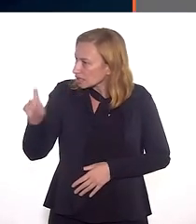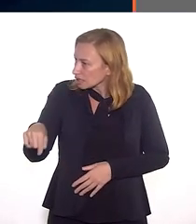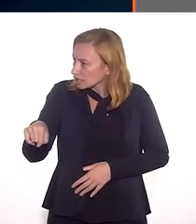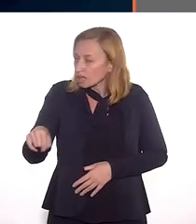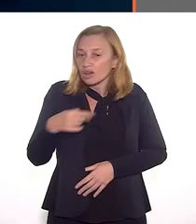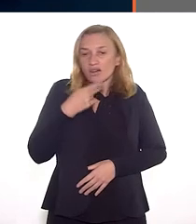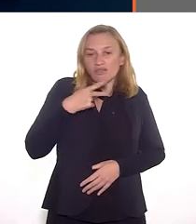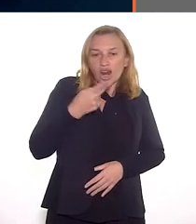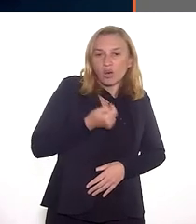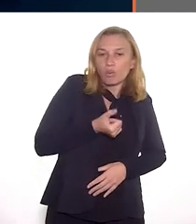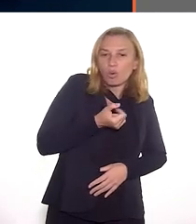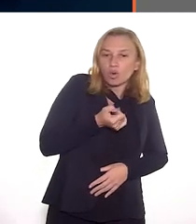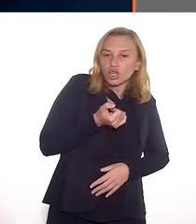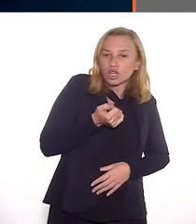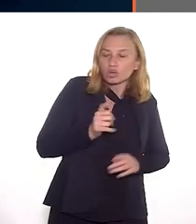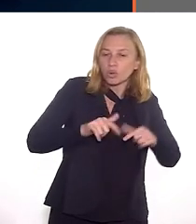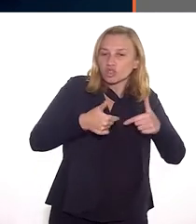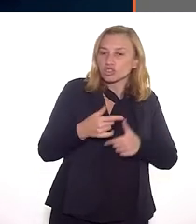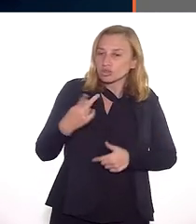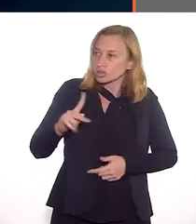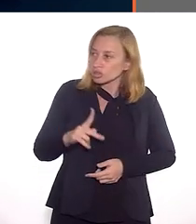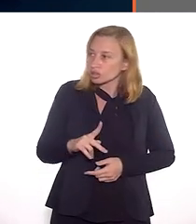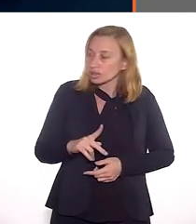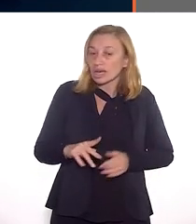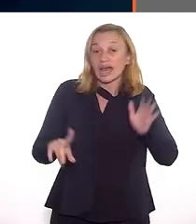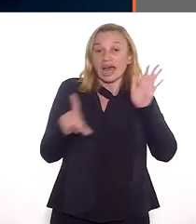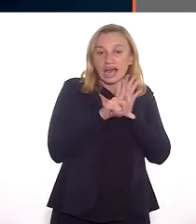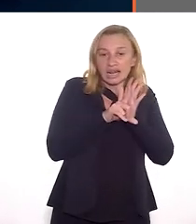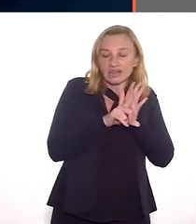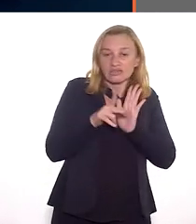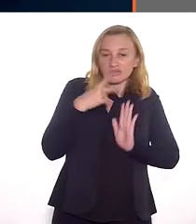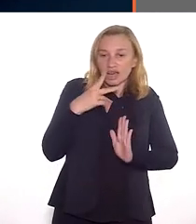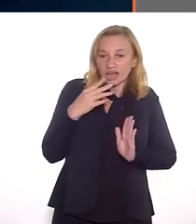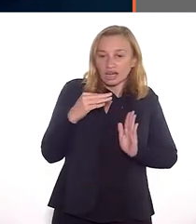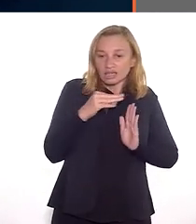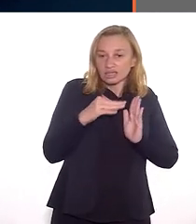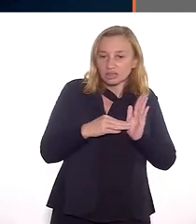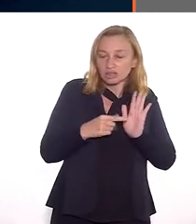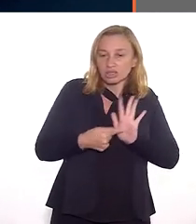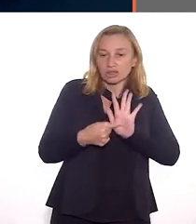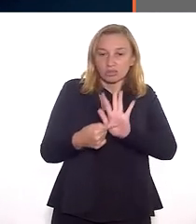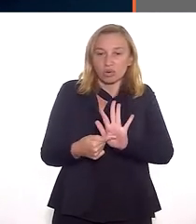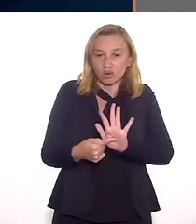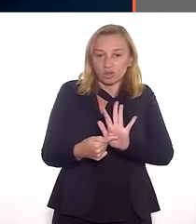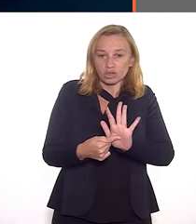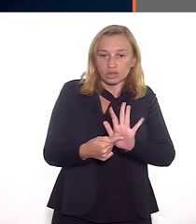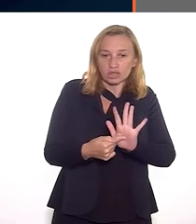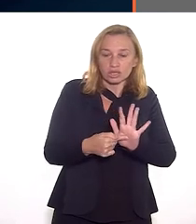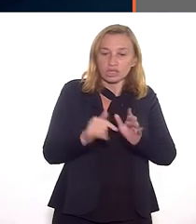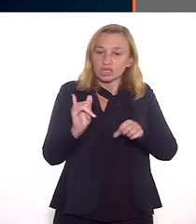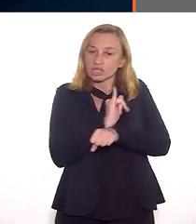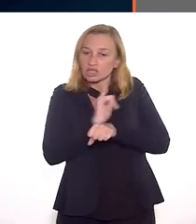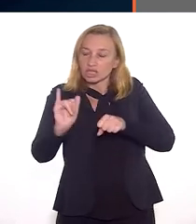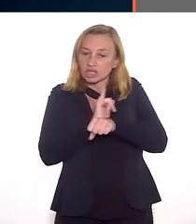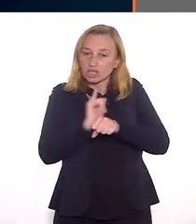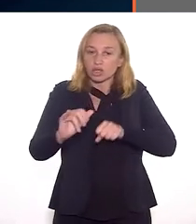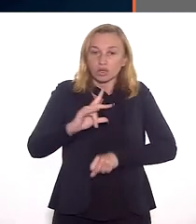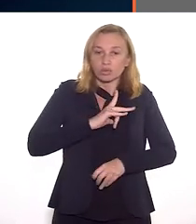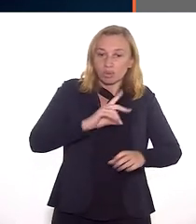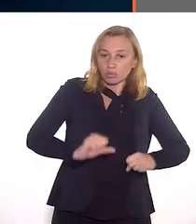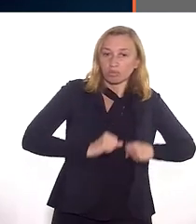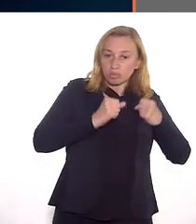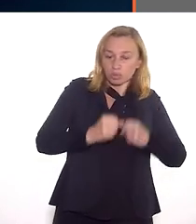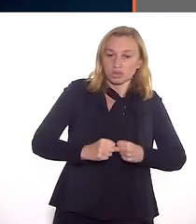em diversas áreas. Vamos falar um pouquinho sobre a execução disso. A lei prevê que essas medidas sejam executadas, implementadas, enfim,